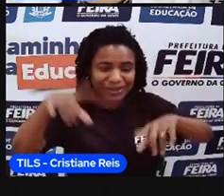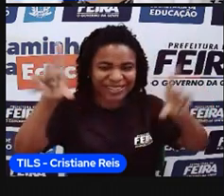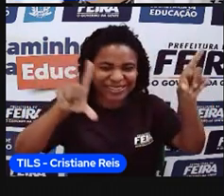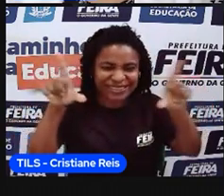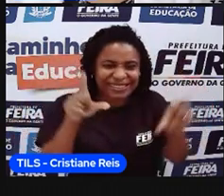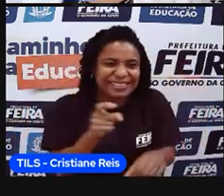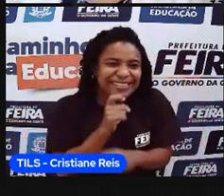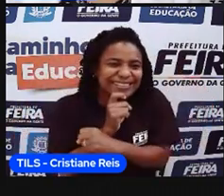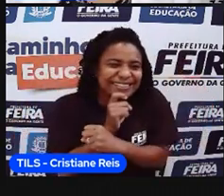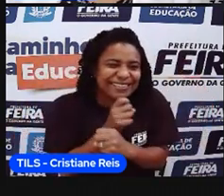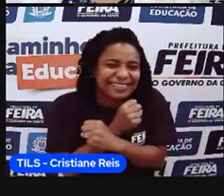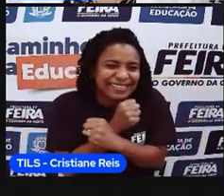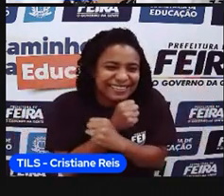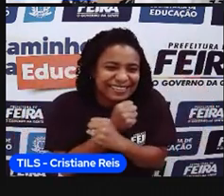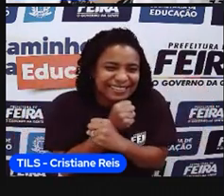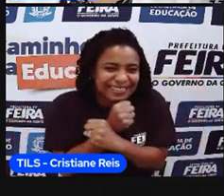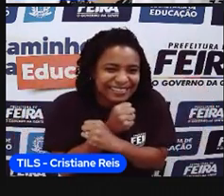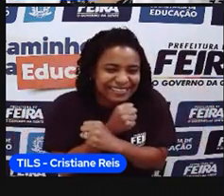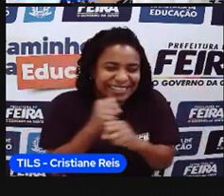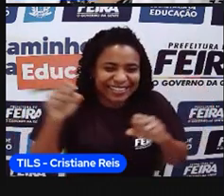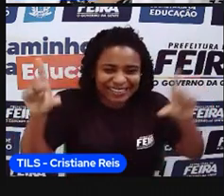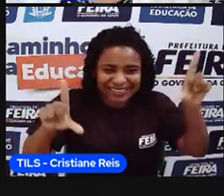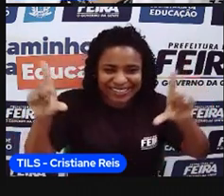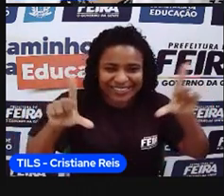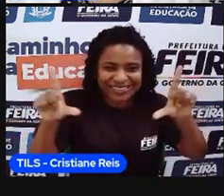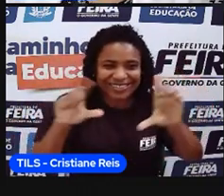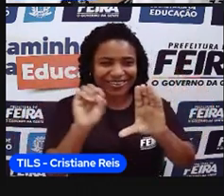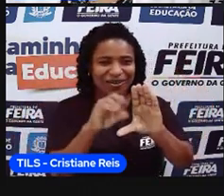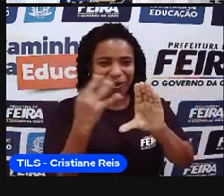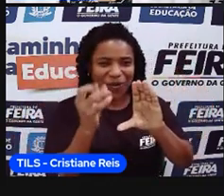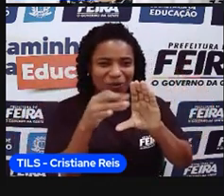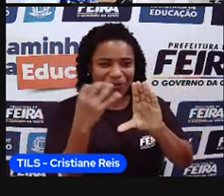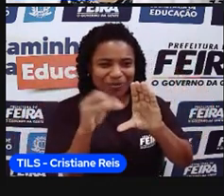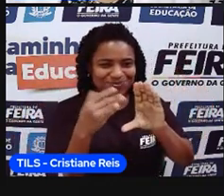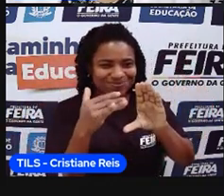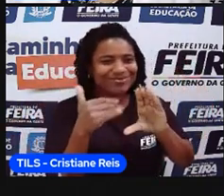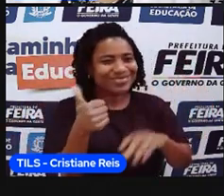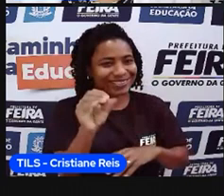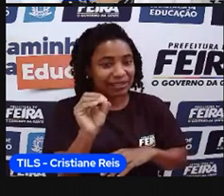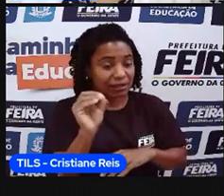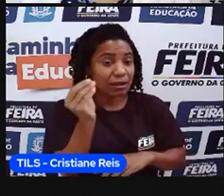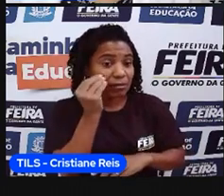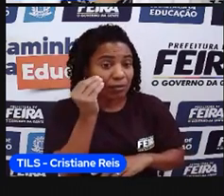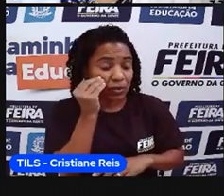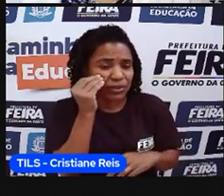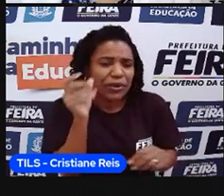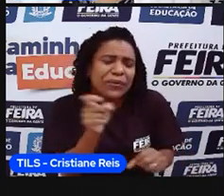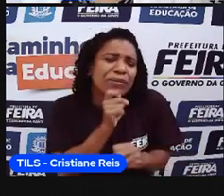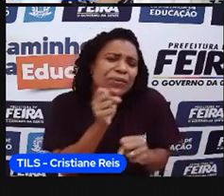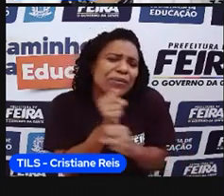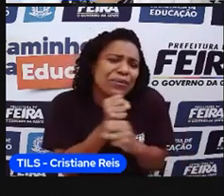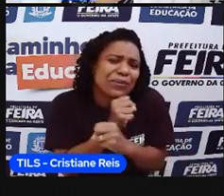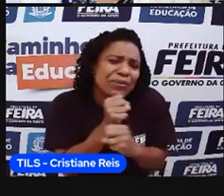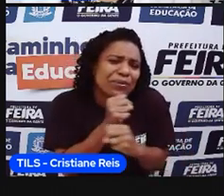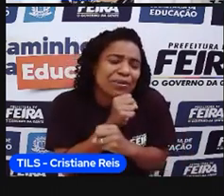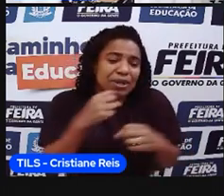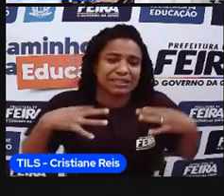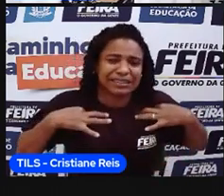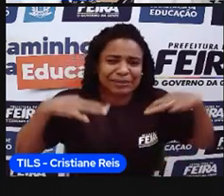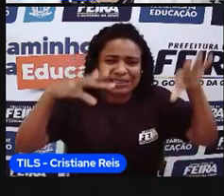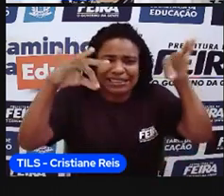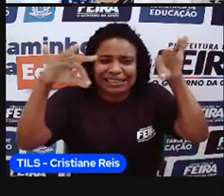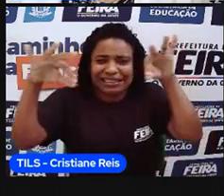congelada, né, no varal na região sul do país. Por quê? Porque ele está numa areazinha mais fria, né?